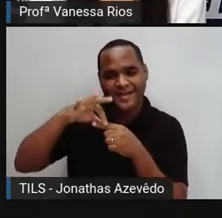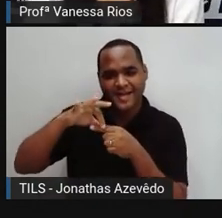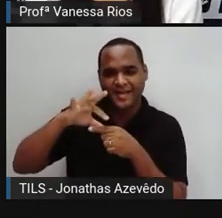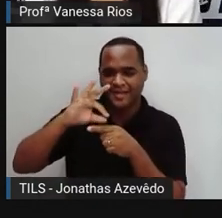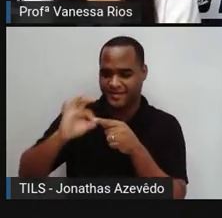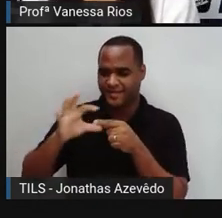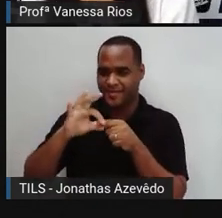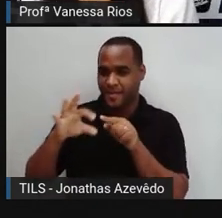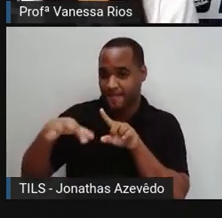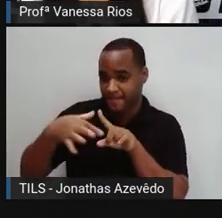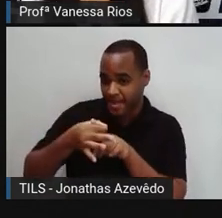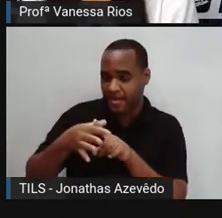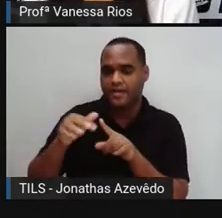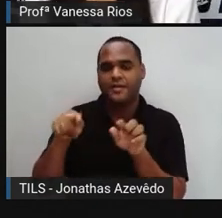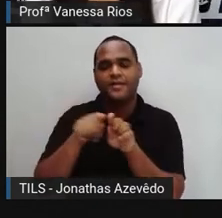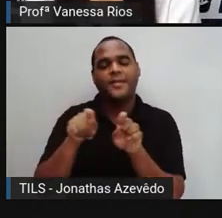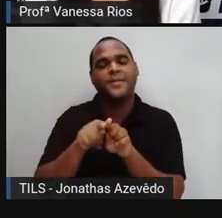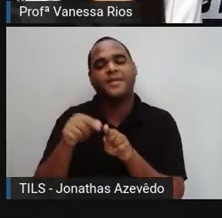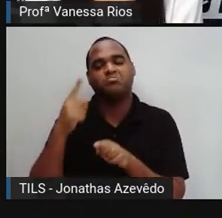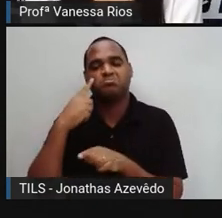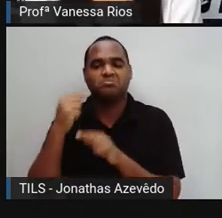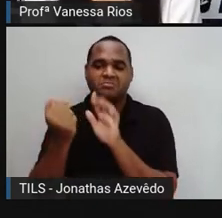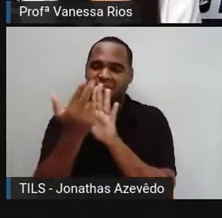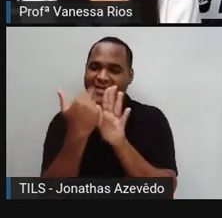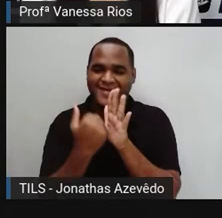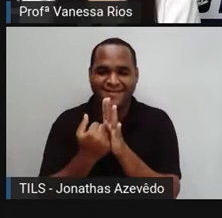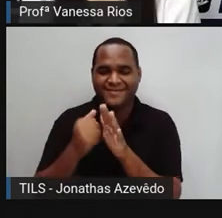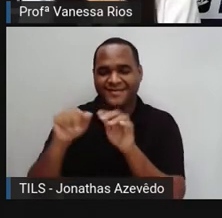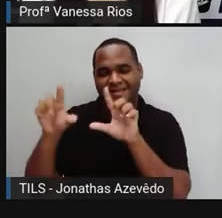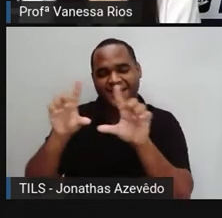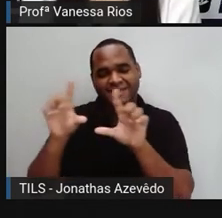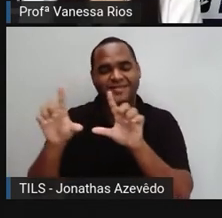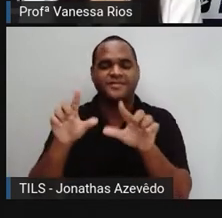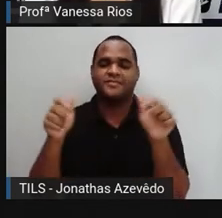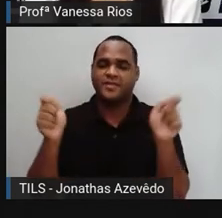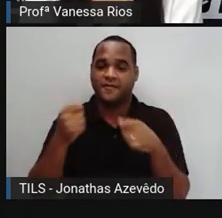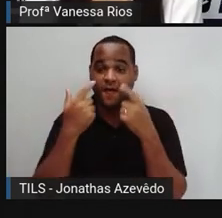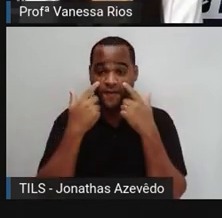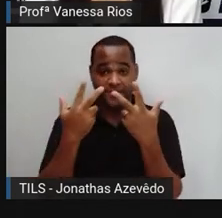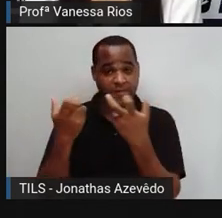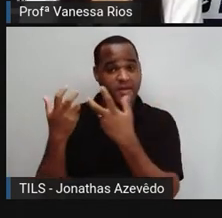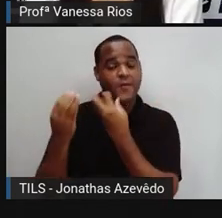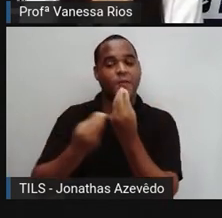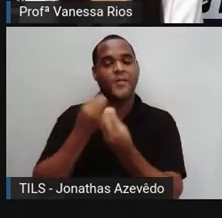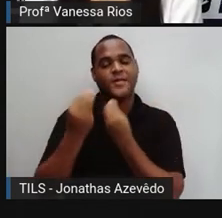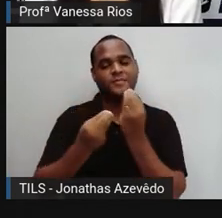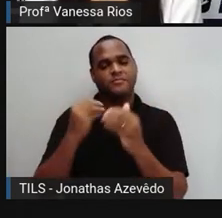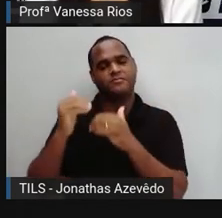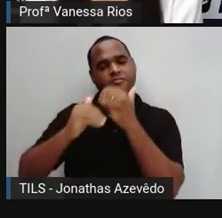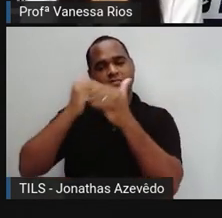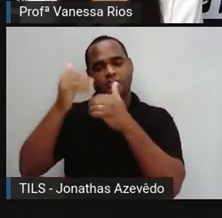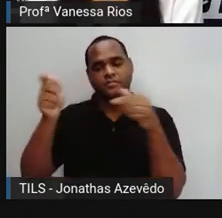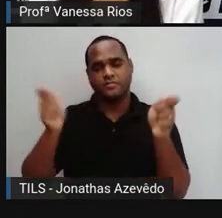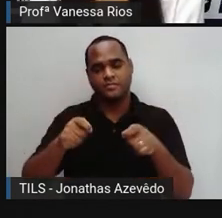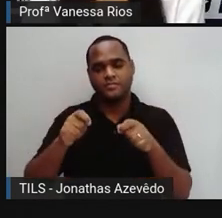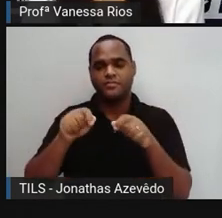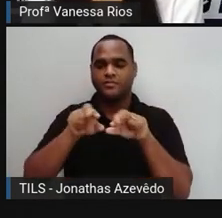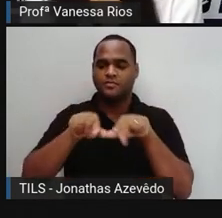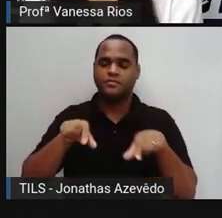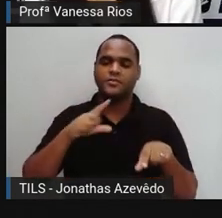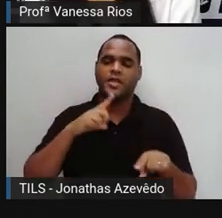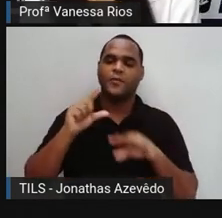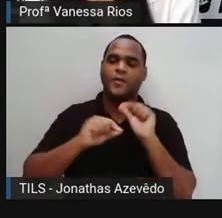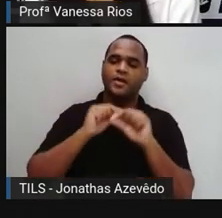filmes, às vezes em desenho. E a gente observa aí como também evoluiu as formas de